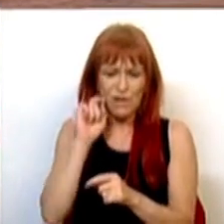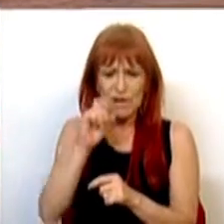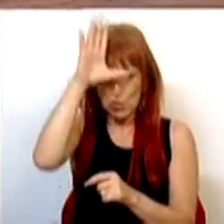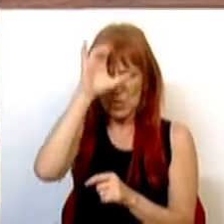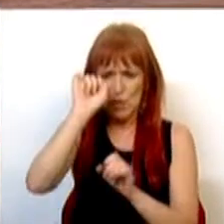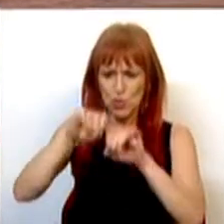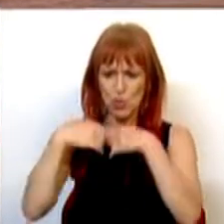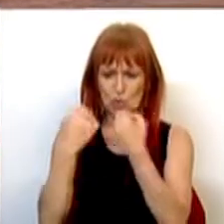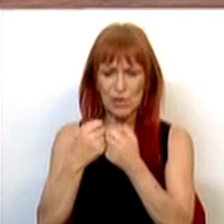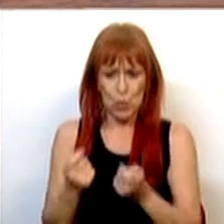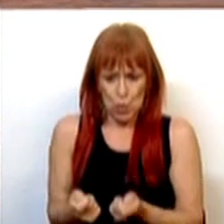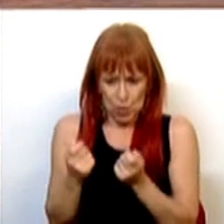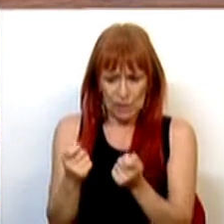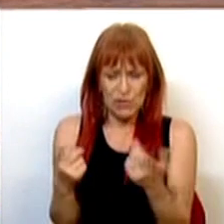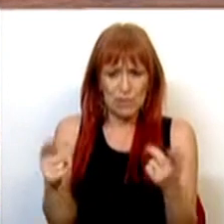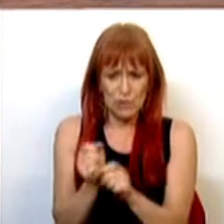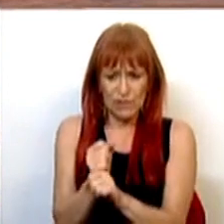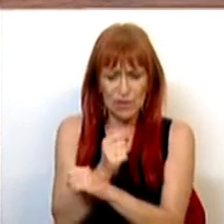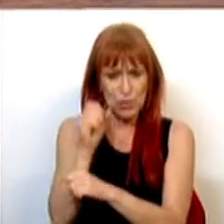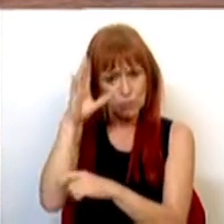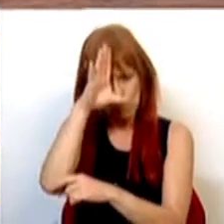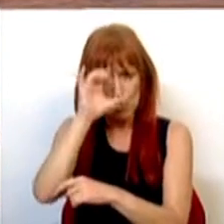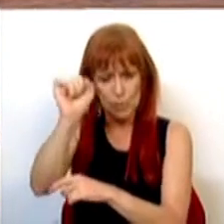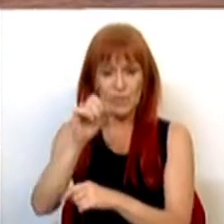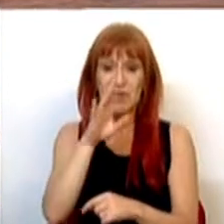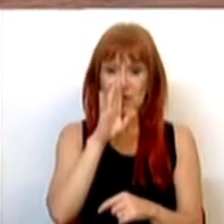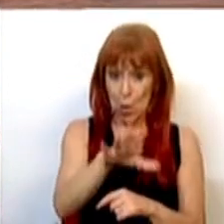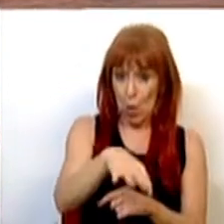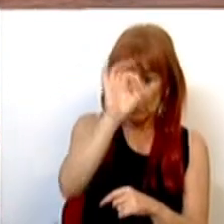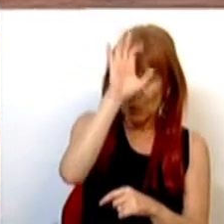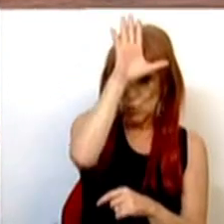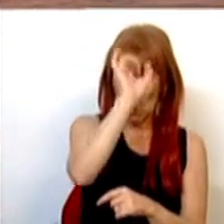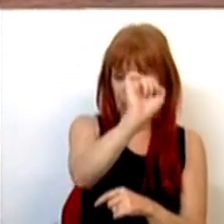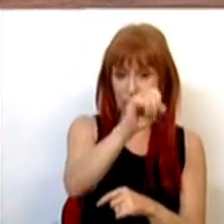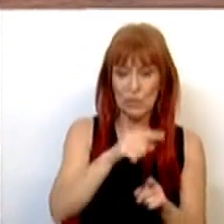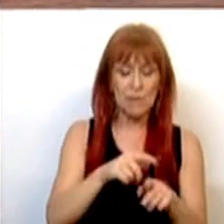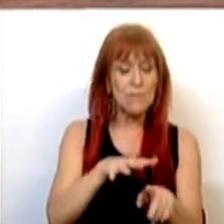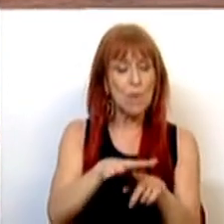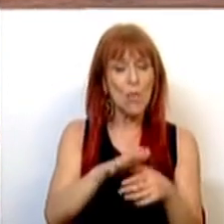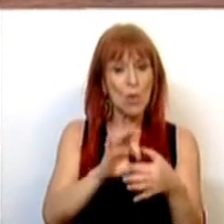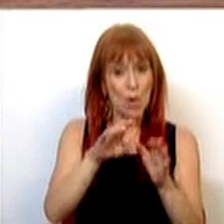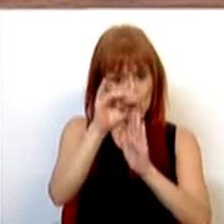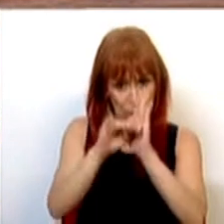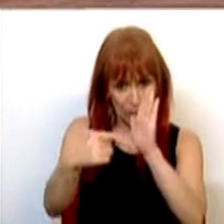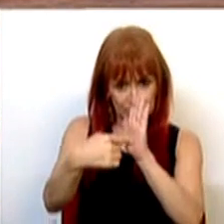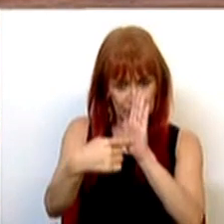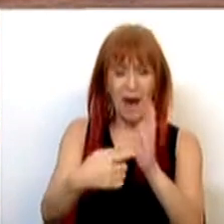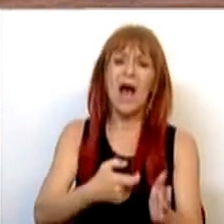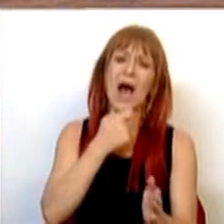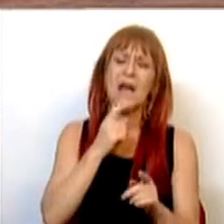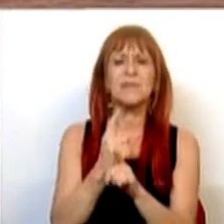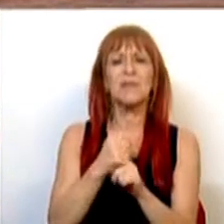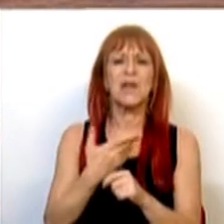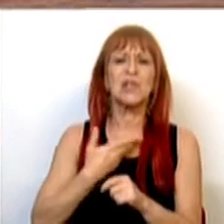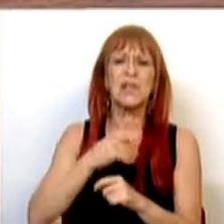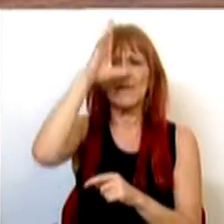do Estado Social e do investimento do serviço público. Se a opção do Governo, refletida neste programa, fosse apenas manter